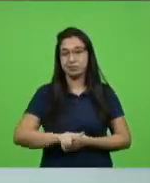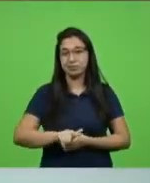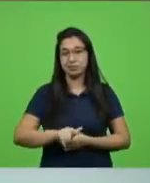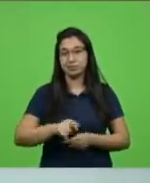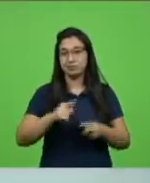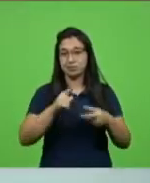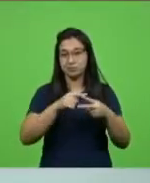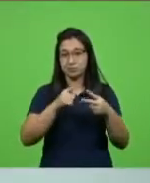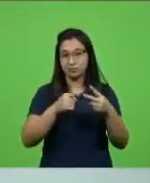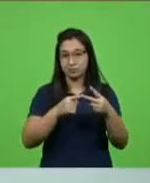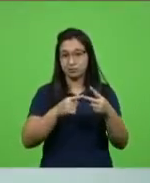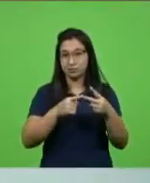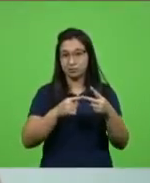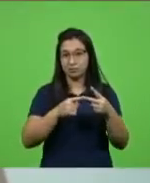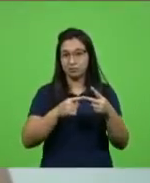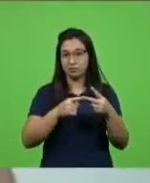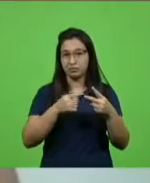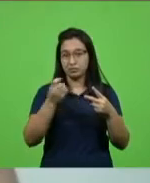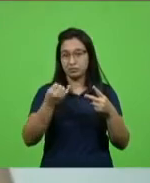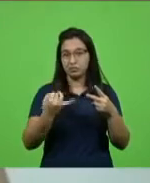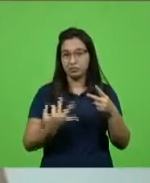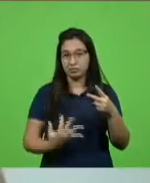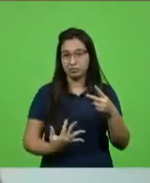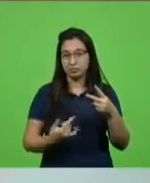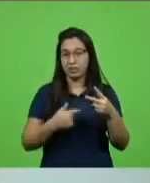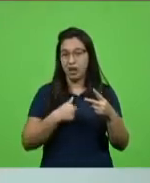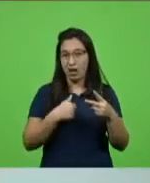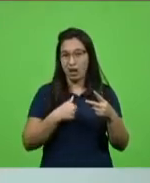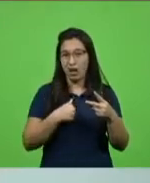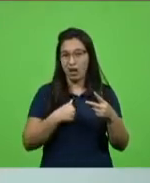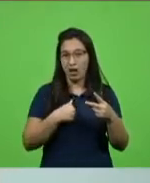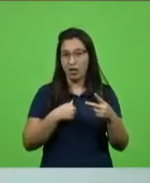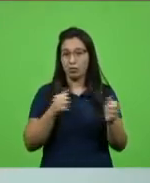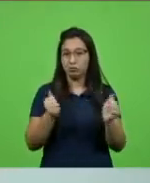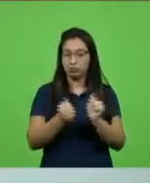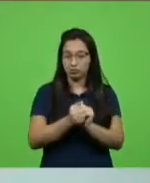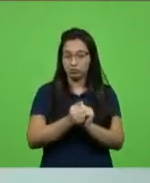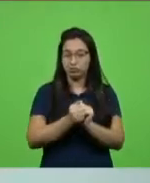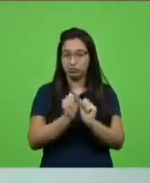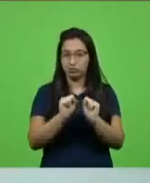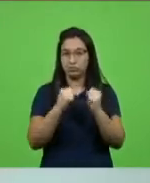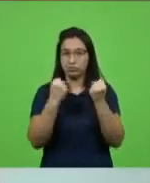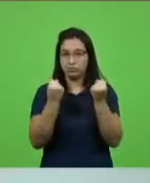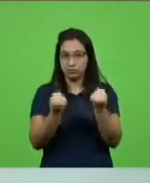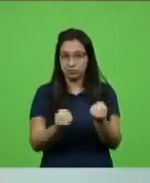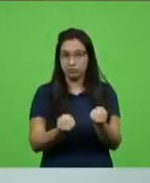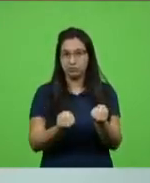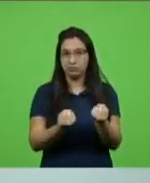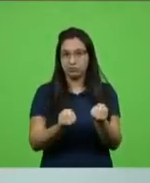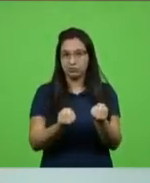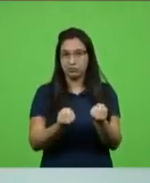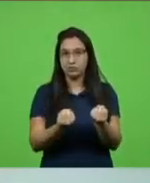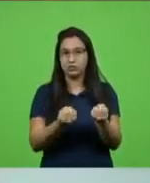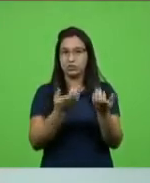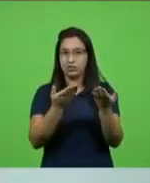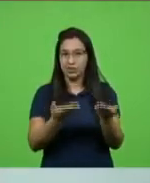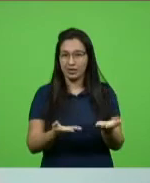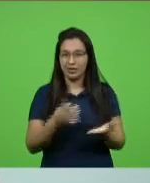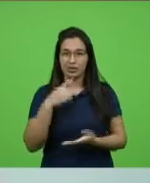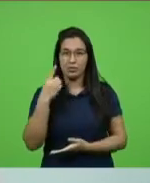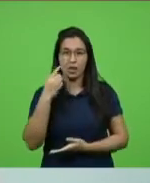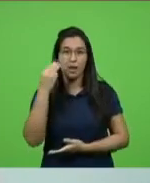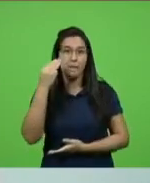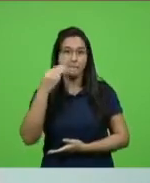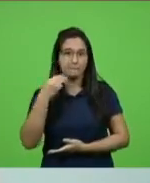questões, uma delas me somando ao esforço do deputado Márcio quando